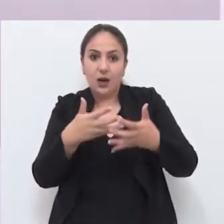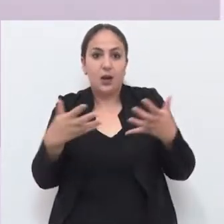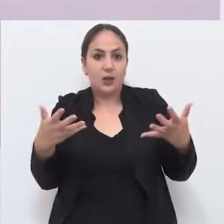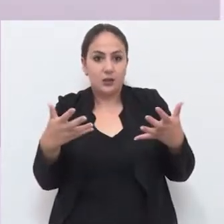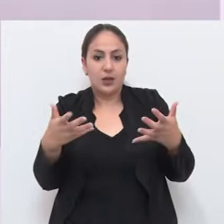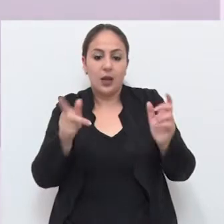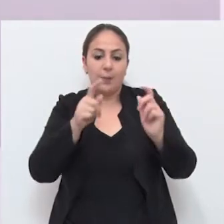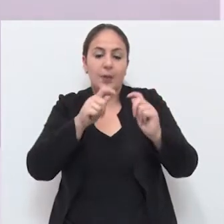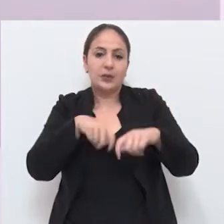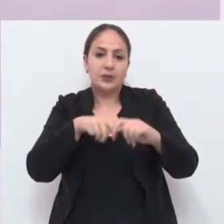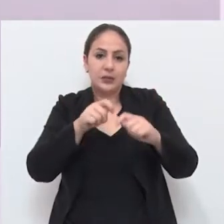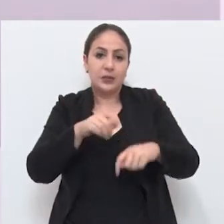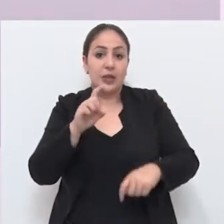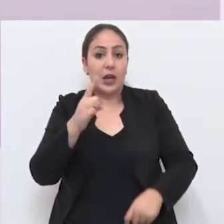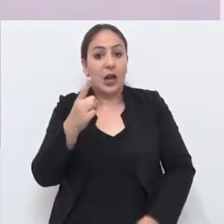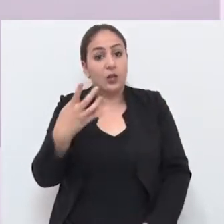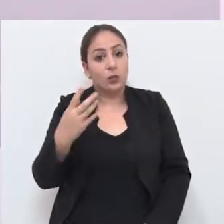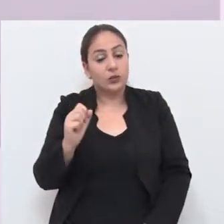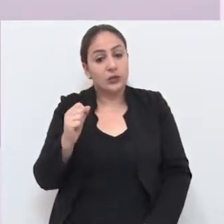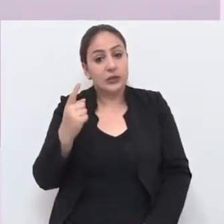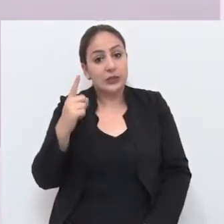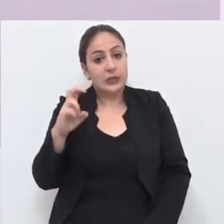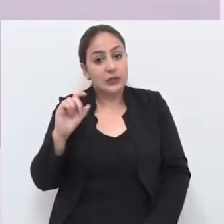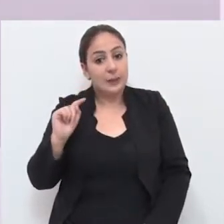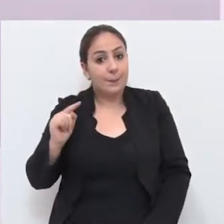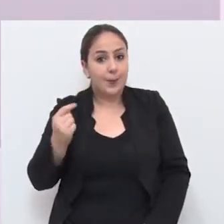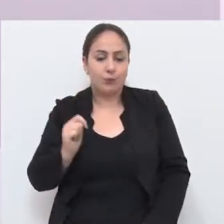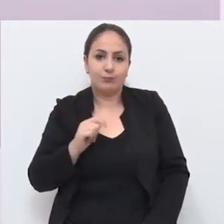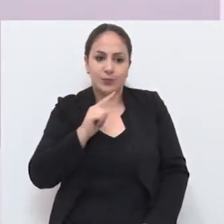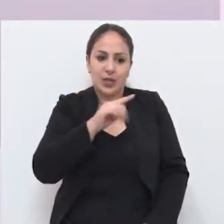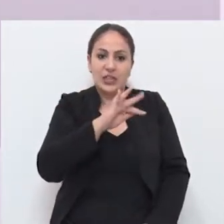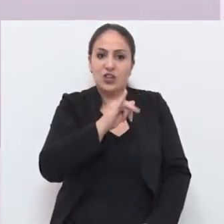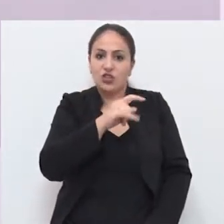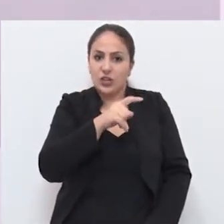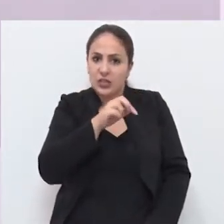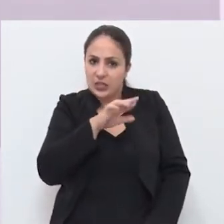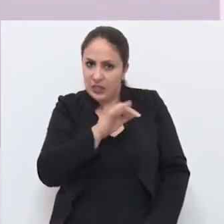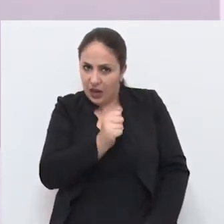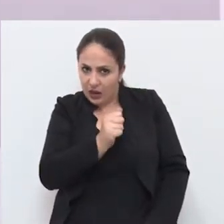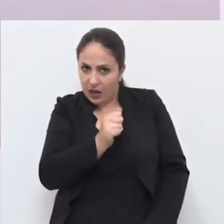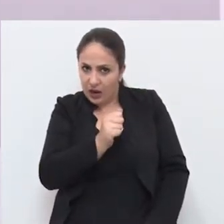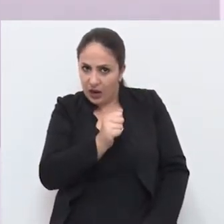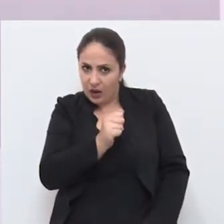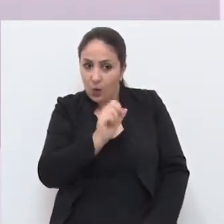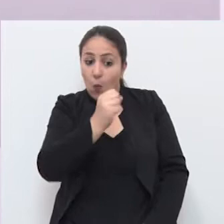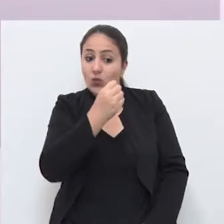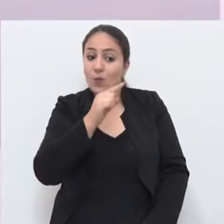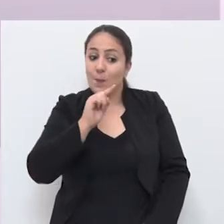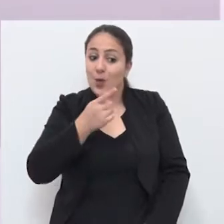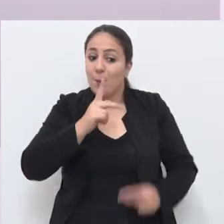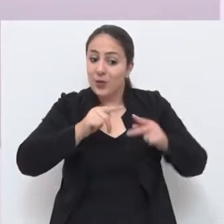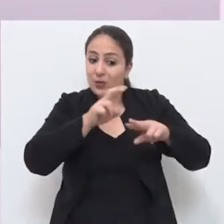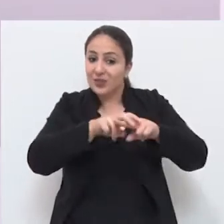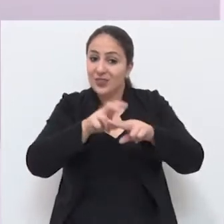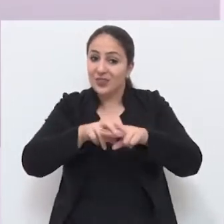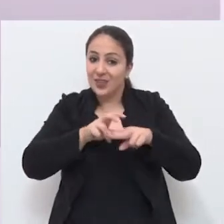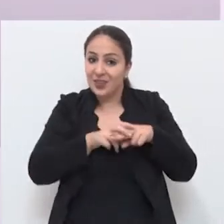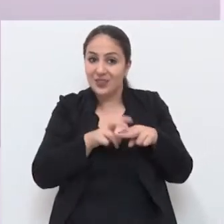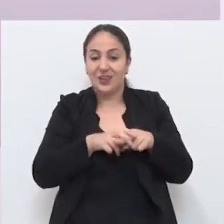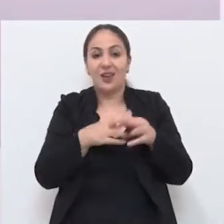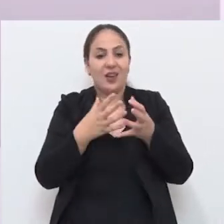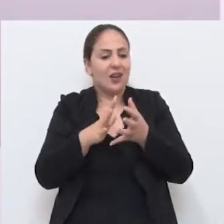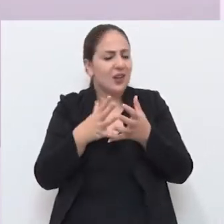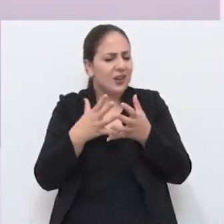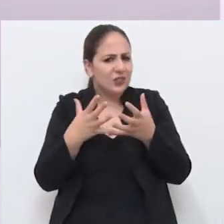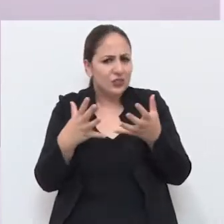um grande estádio, a capacidade dele é para 14, 15 mil pessoas. No ginásio Teixeirinha cabe 8 mil pessoas nas cadeiras. Então,